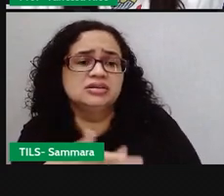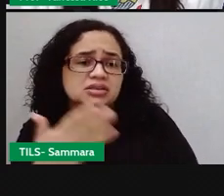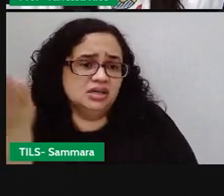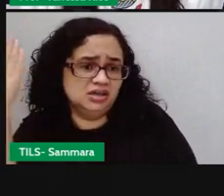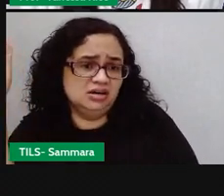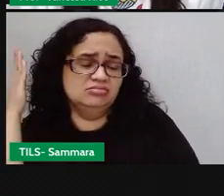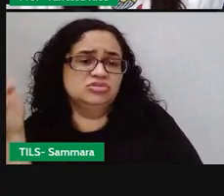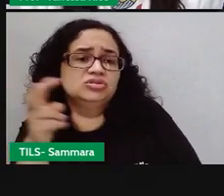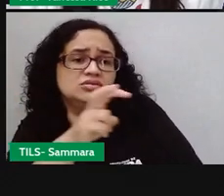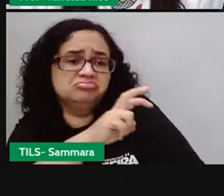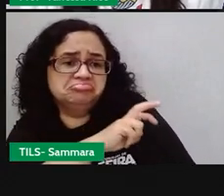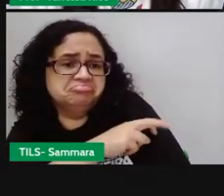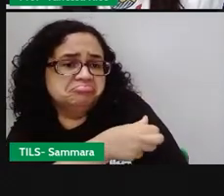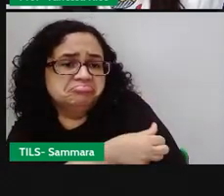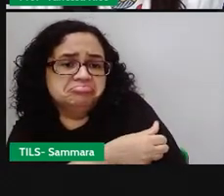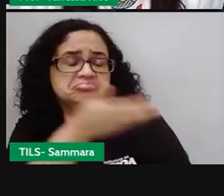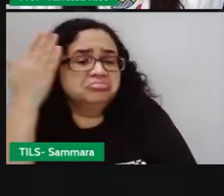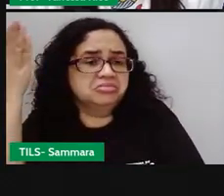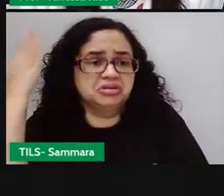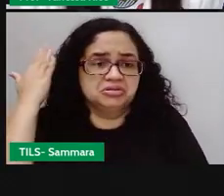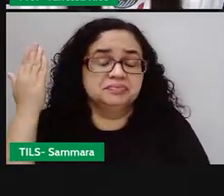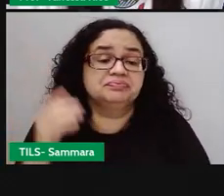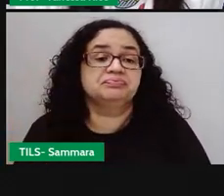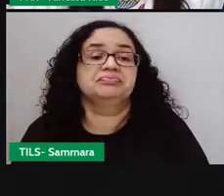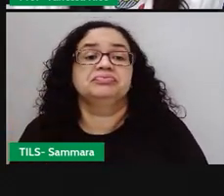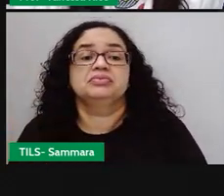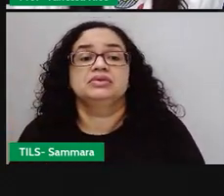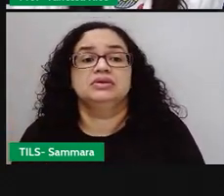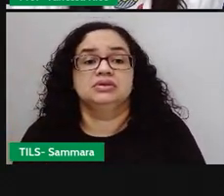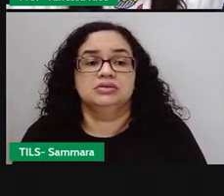visto essa história, mas vamos lá.